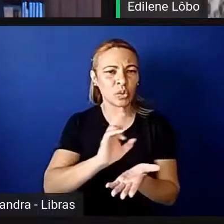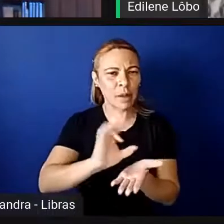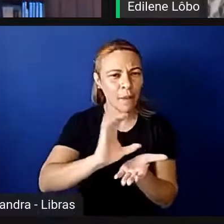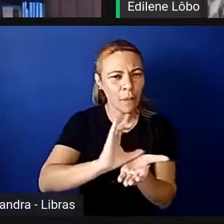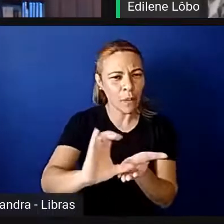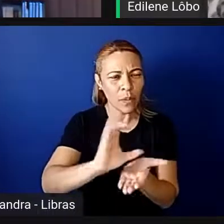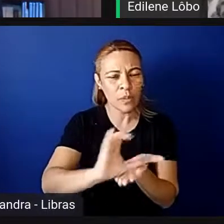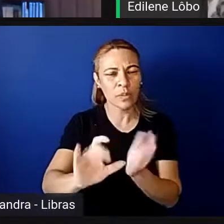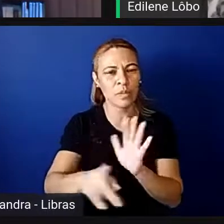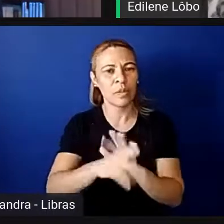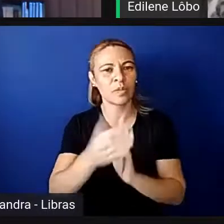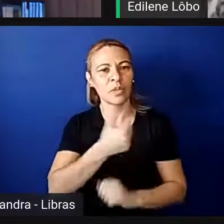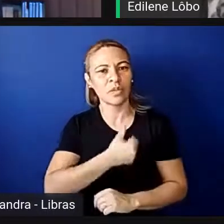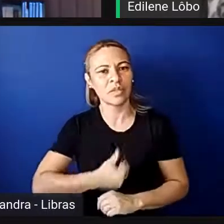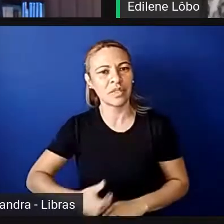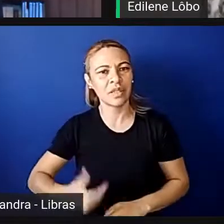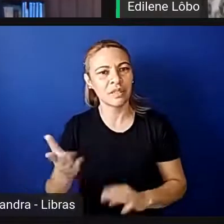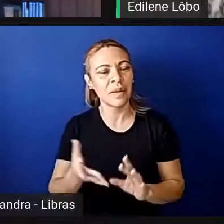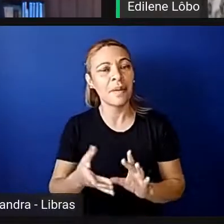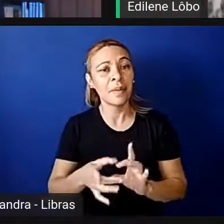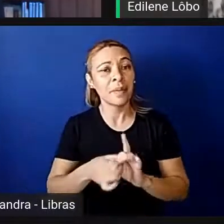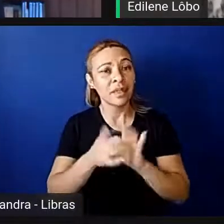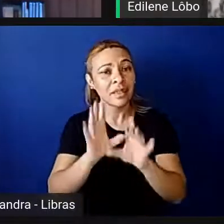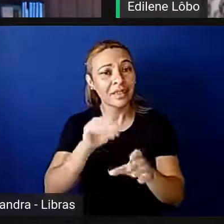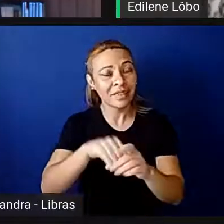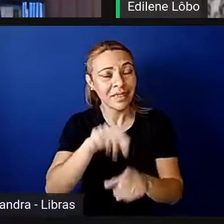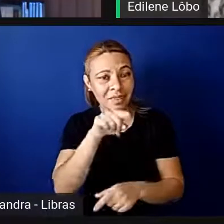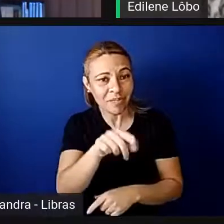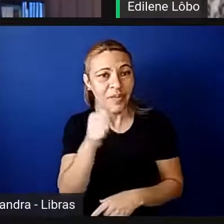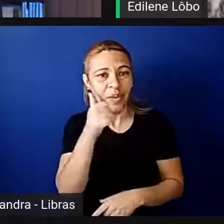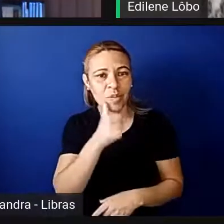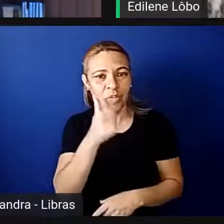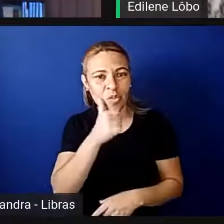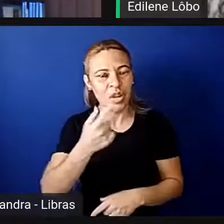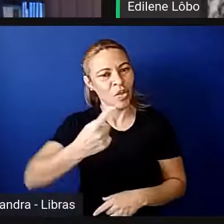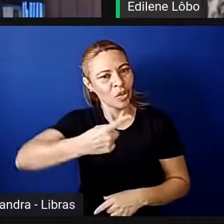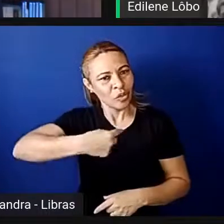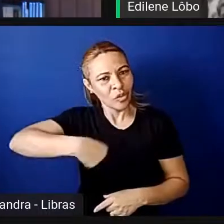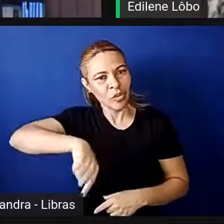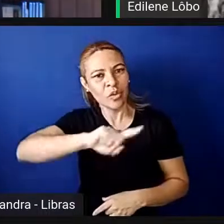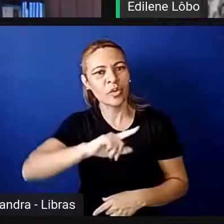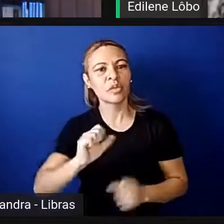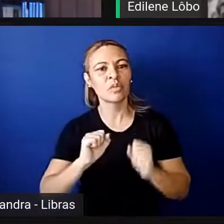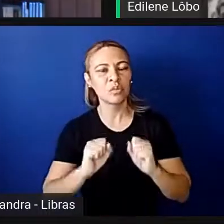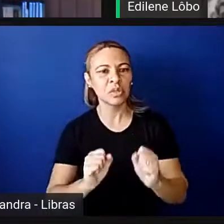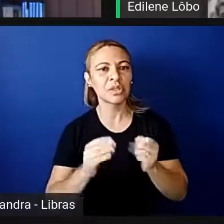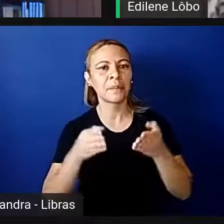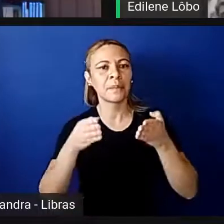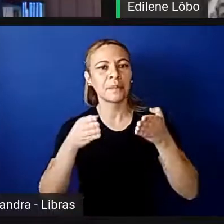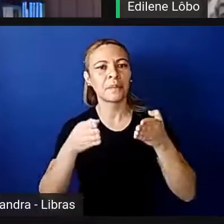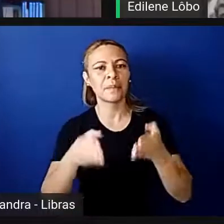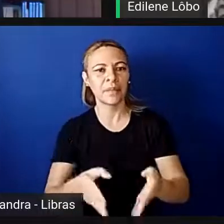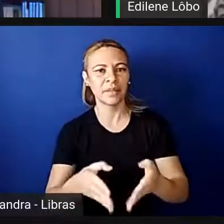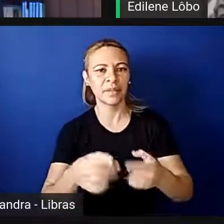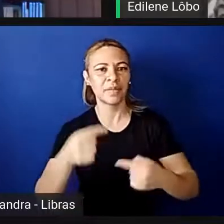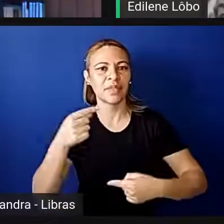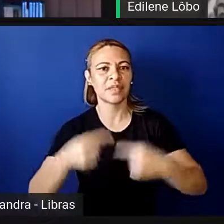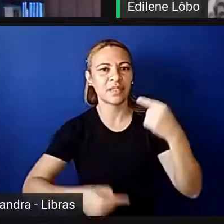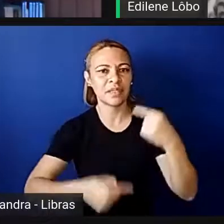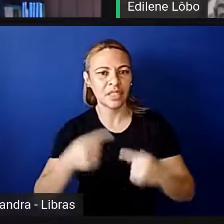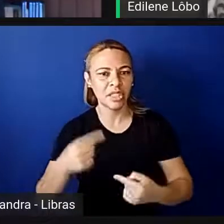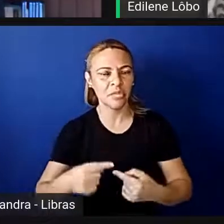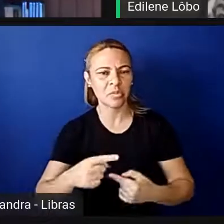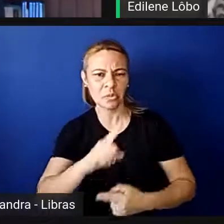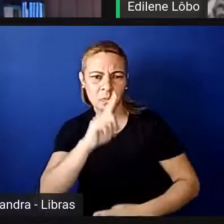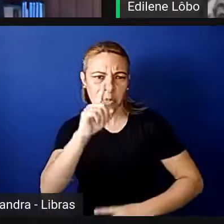destinados aos partidos políticos para que elas, nós, possamos participar desse debate e deliberar